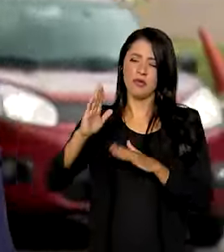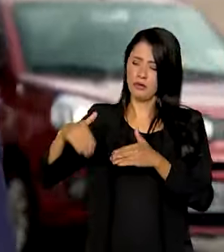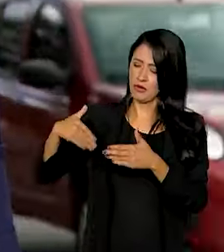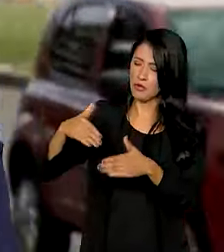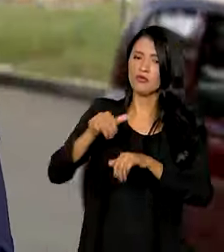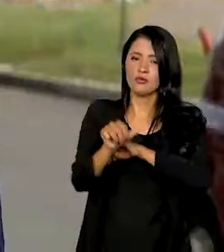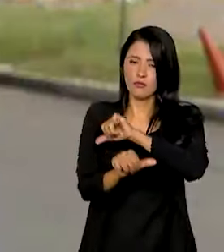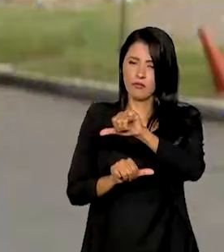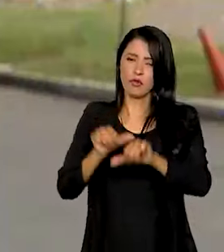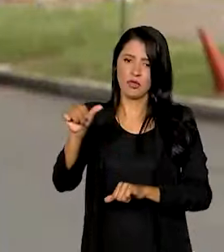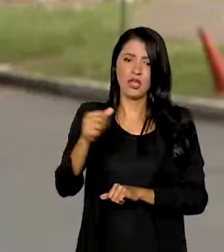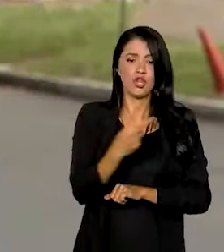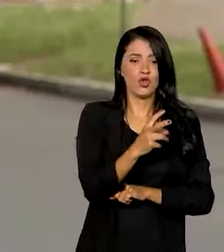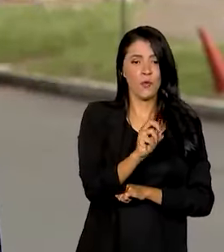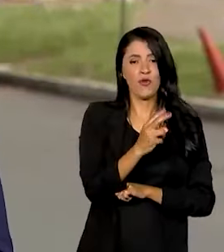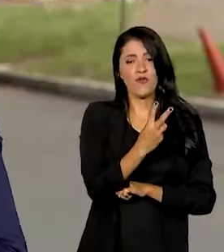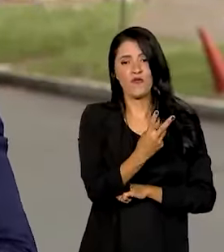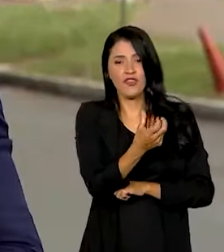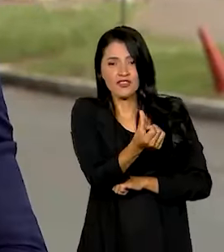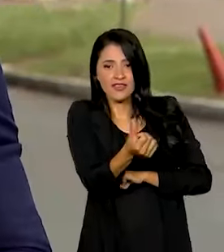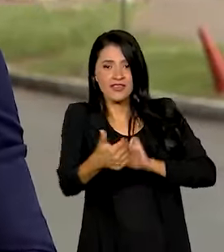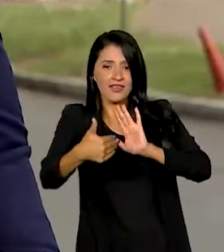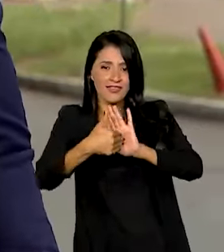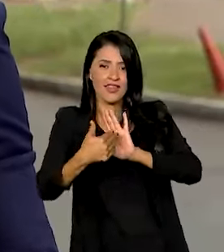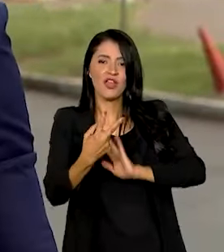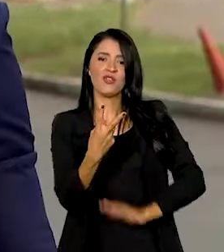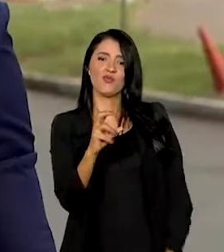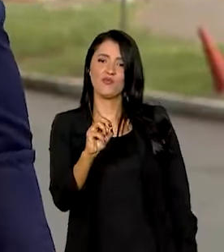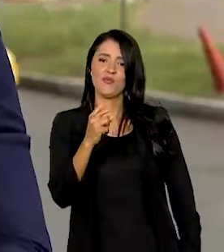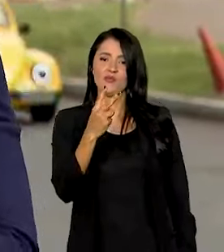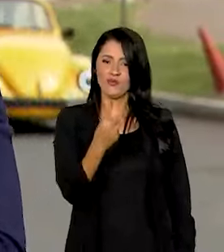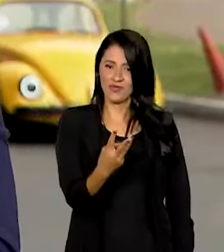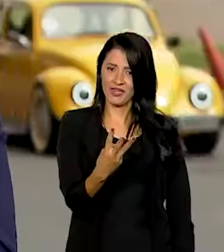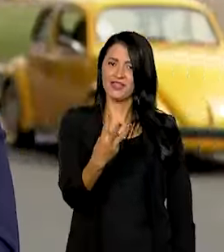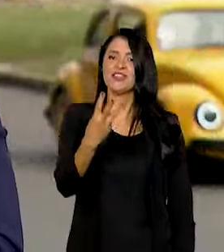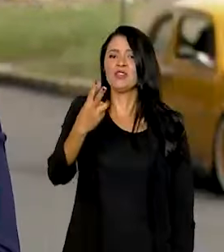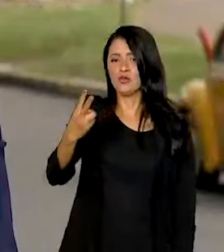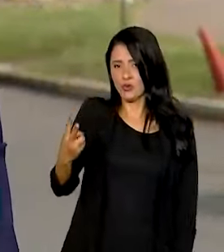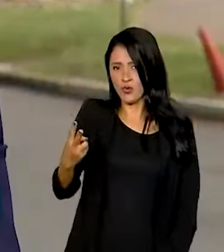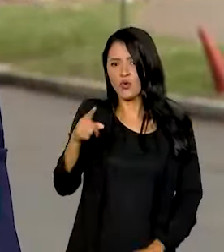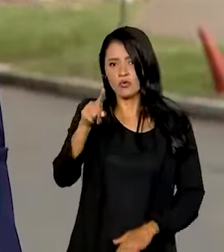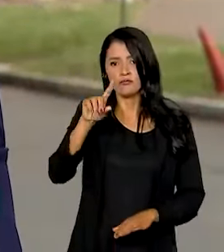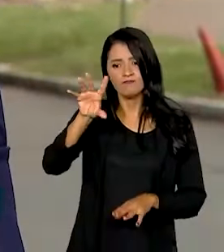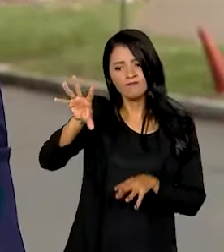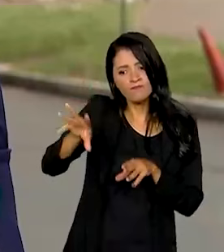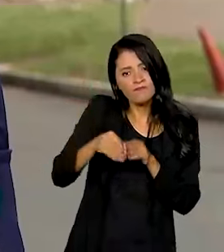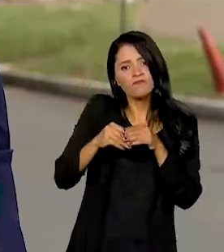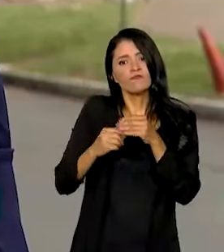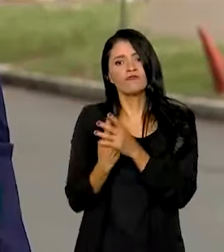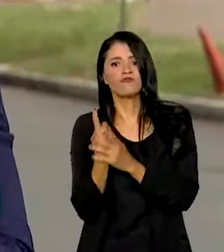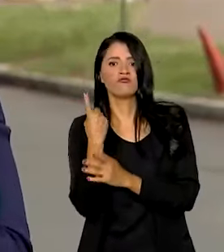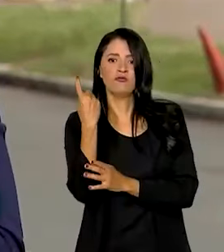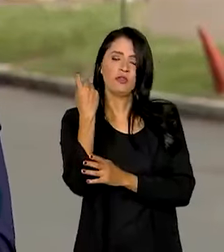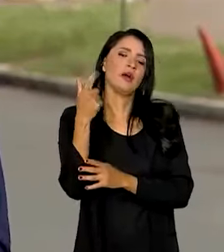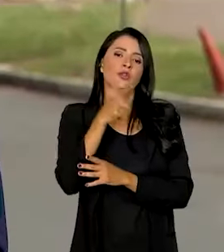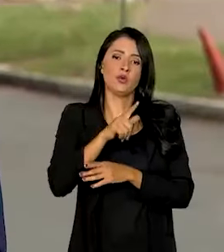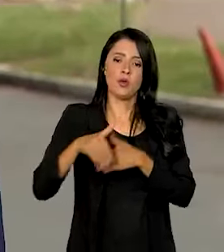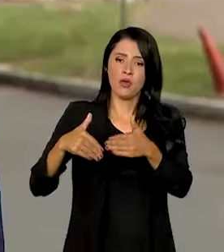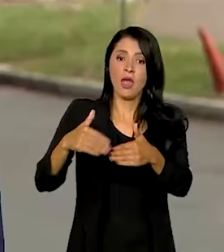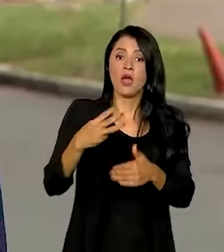transição, de 2026 até 2032, os tributos serão unificados. E a partir de